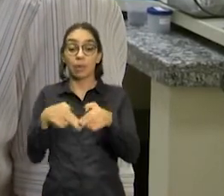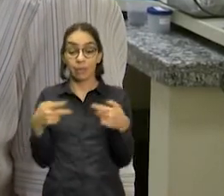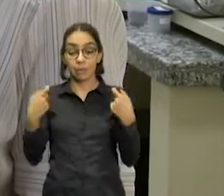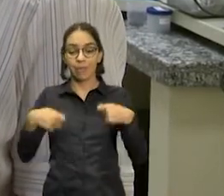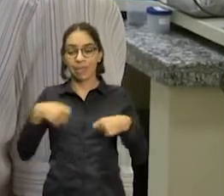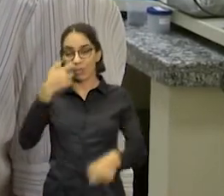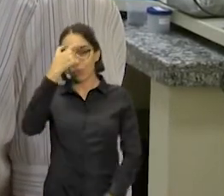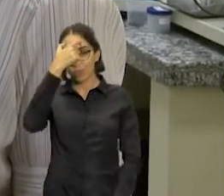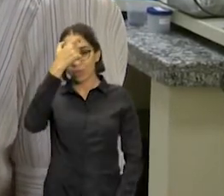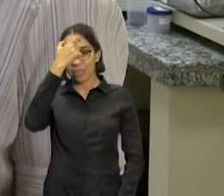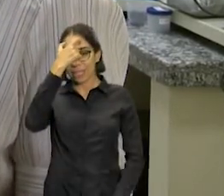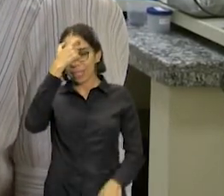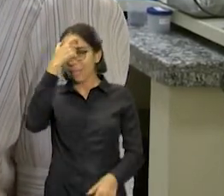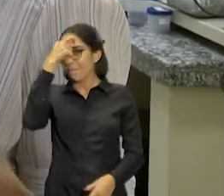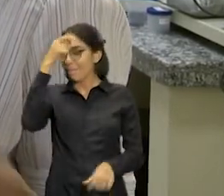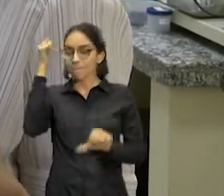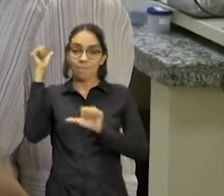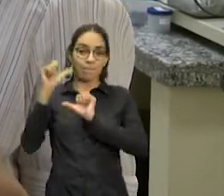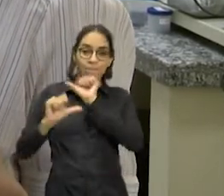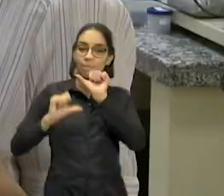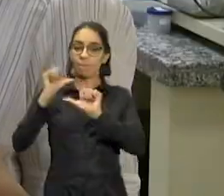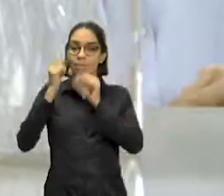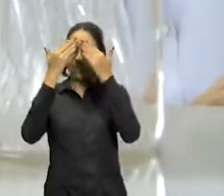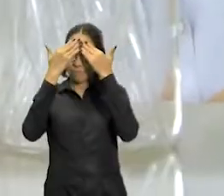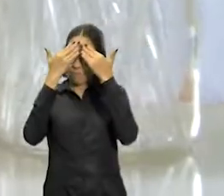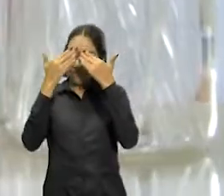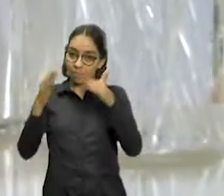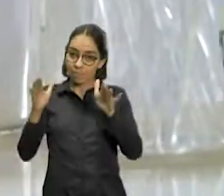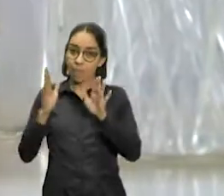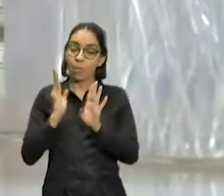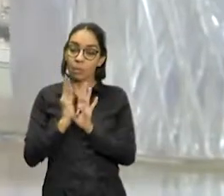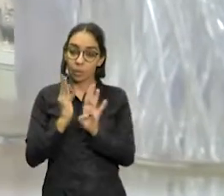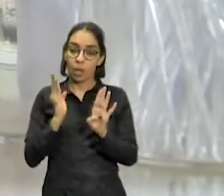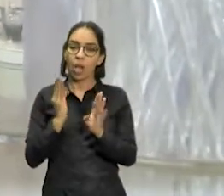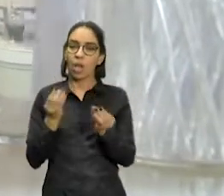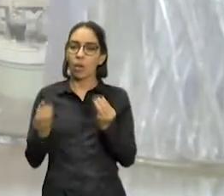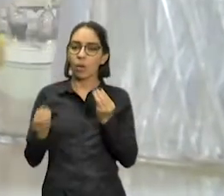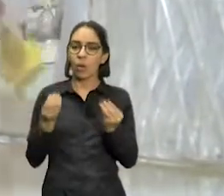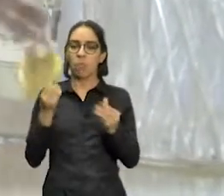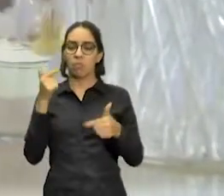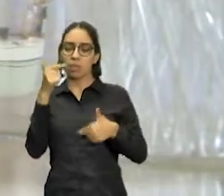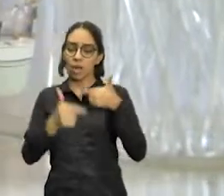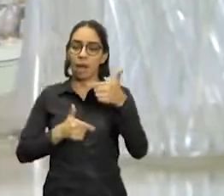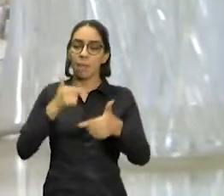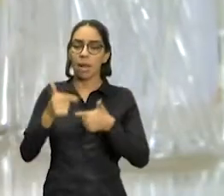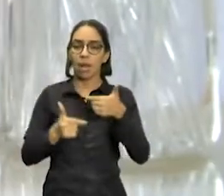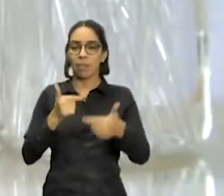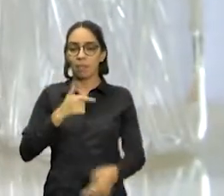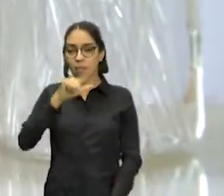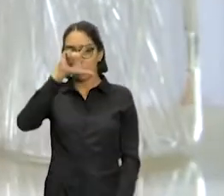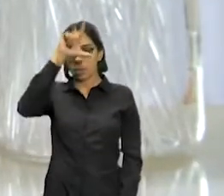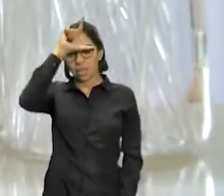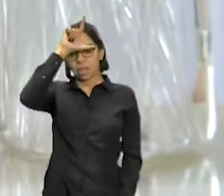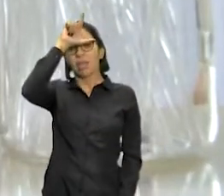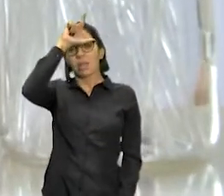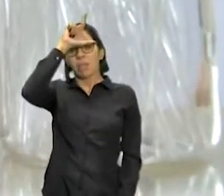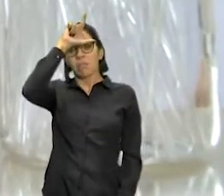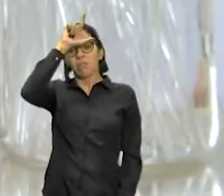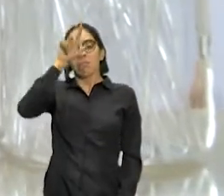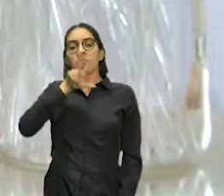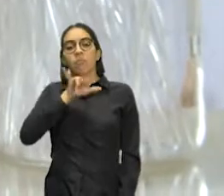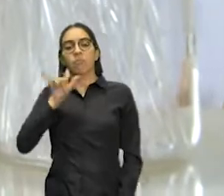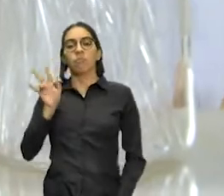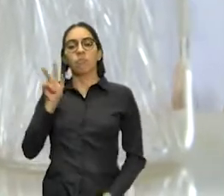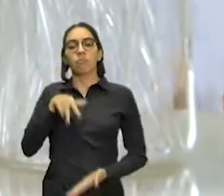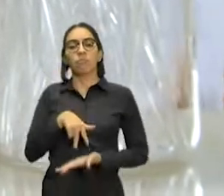e, principalmente, da maneira de se exercer a liderança que eu acho que favorecerá mais a presença de